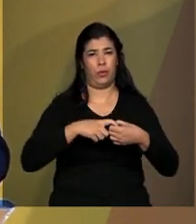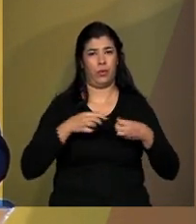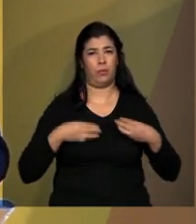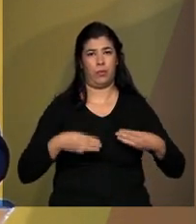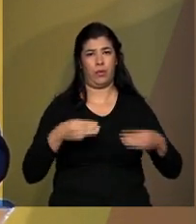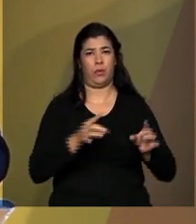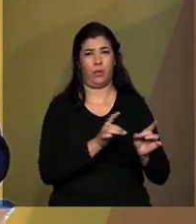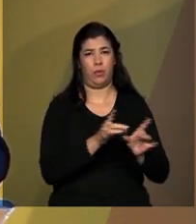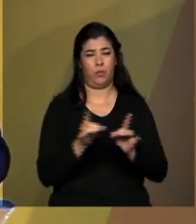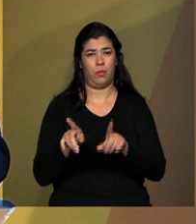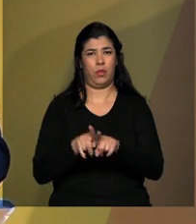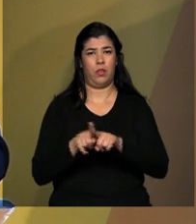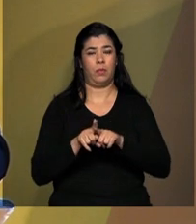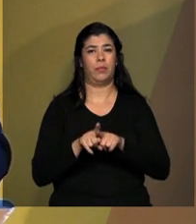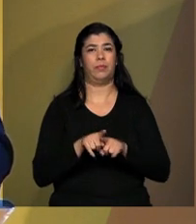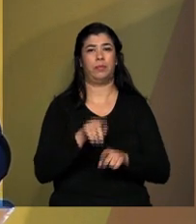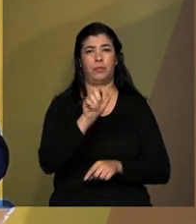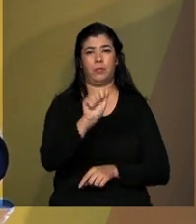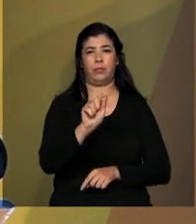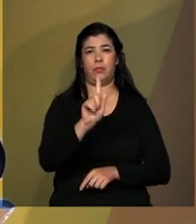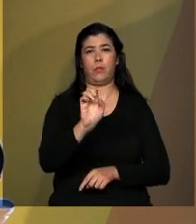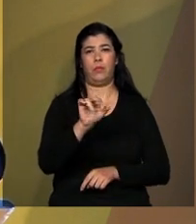atua em três áreas.